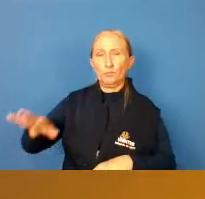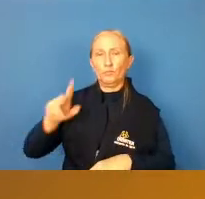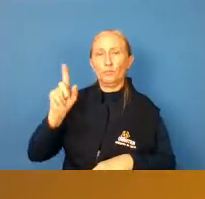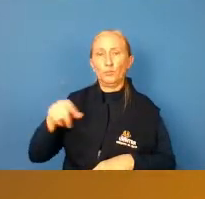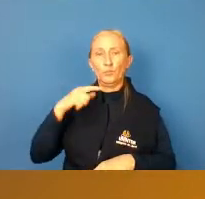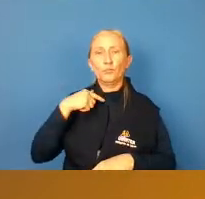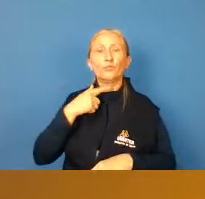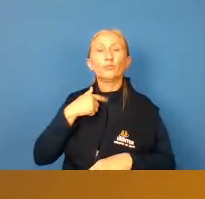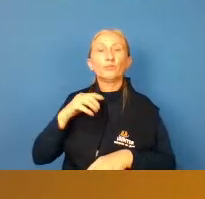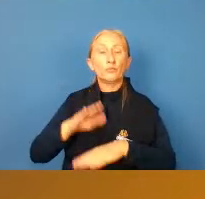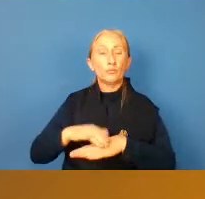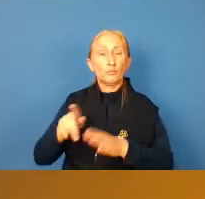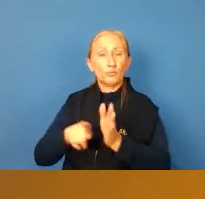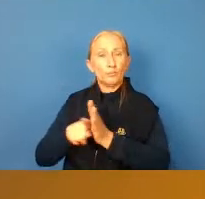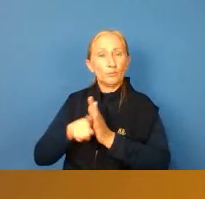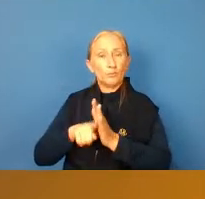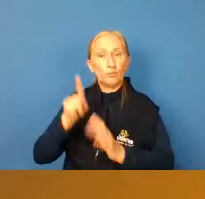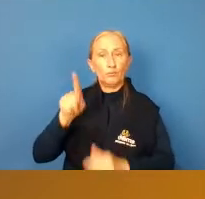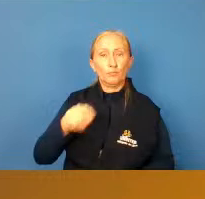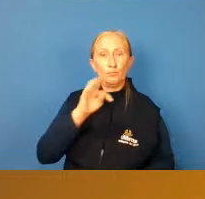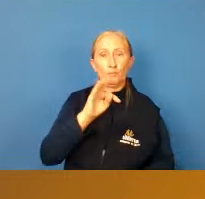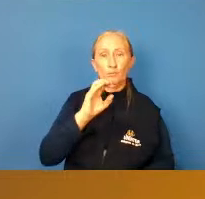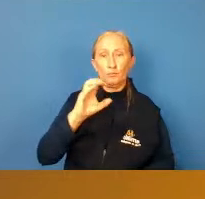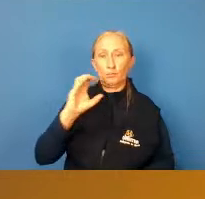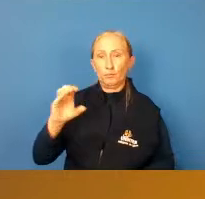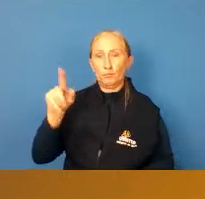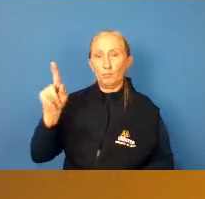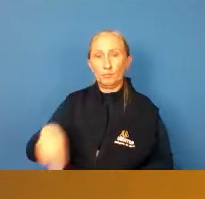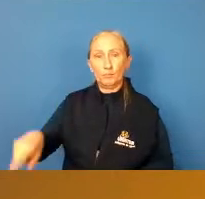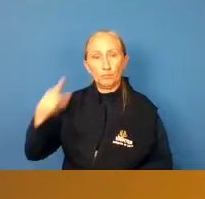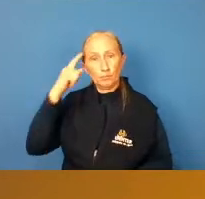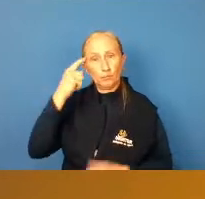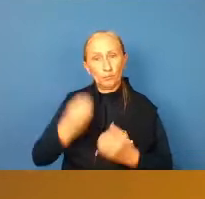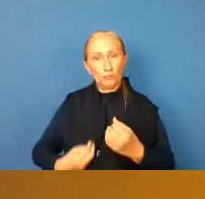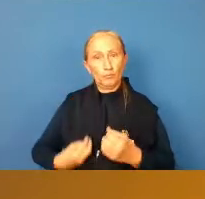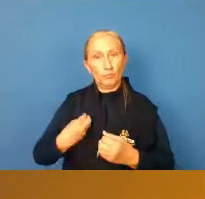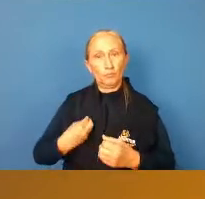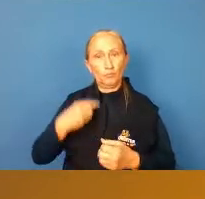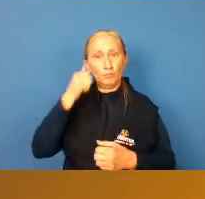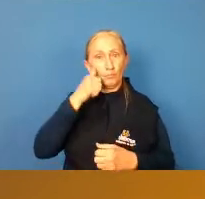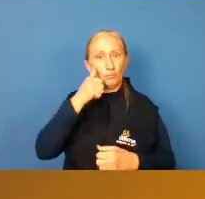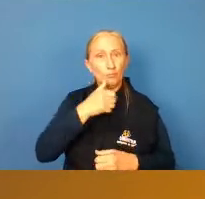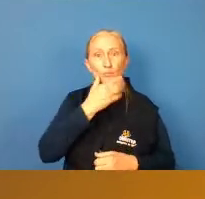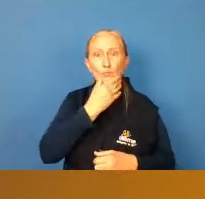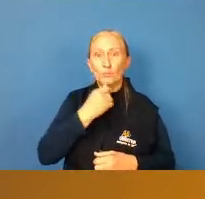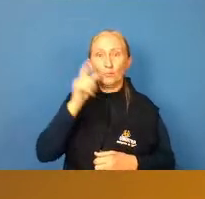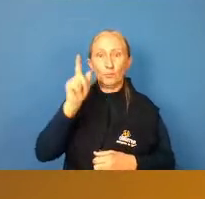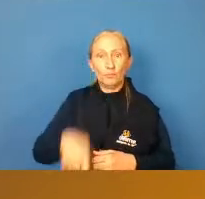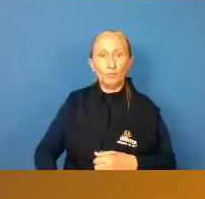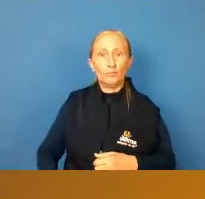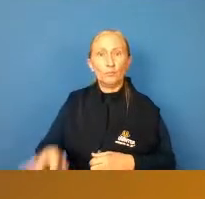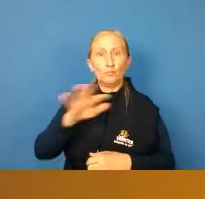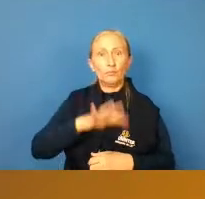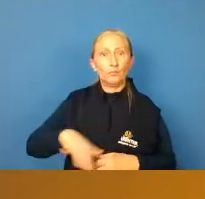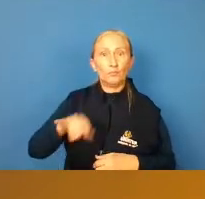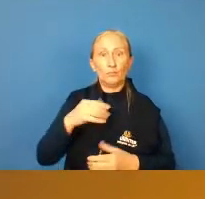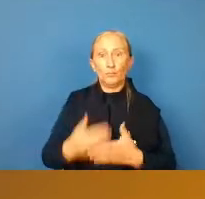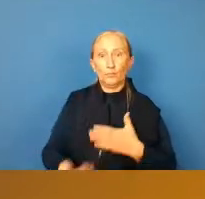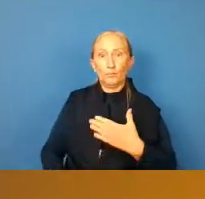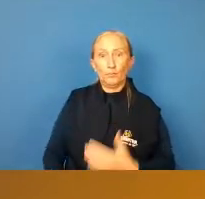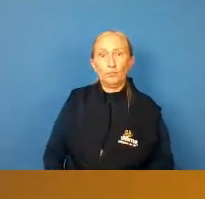intenção da minha pesquisa de TCC é fazer esse levantamento da presença dessas mulheres, desses homens nos espaços, seja eles